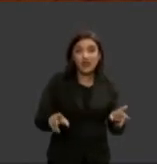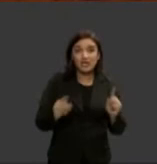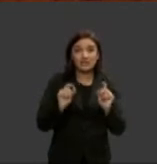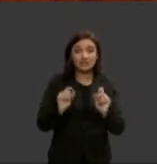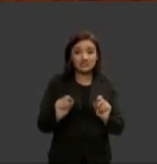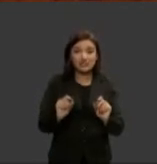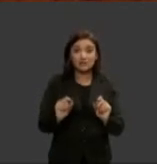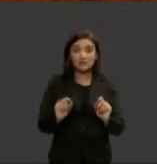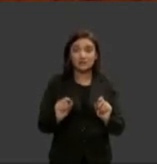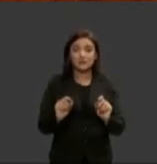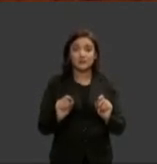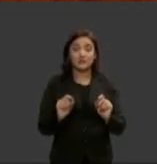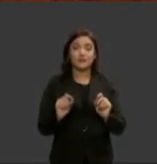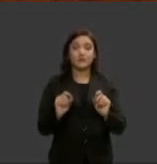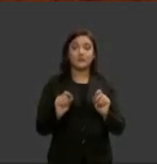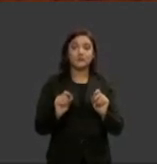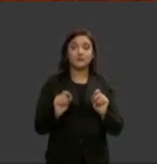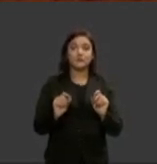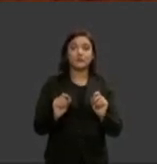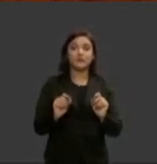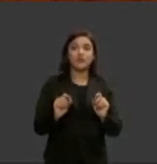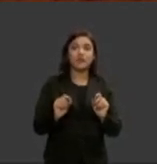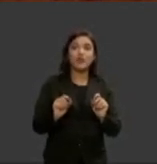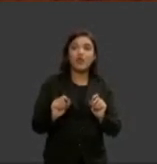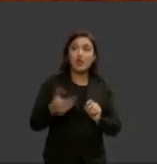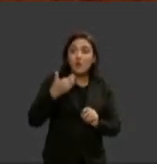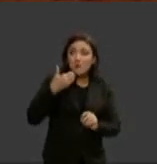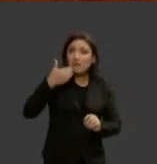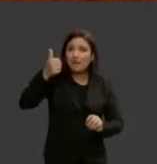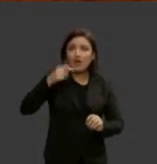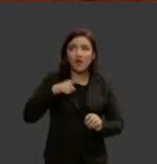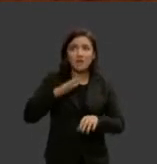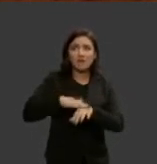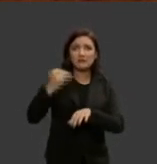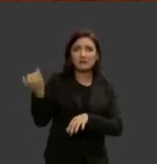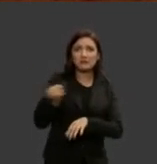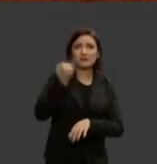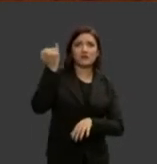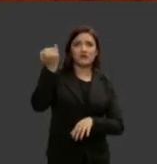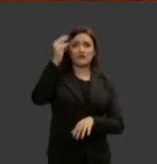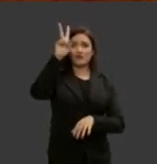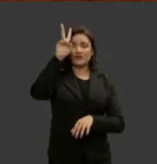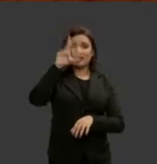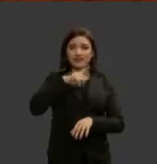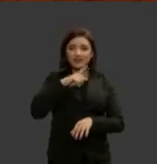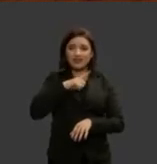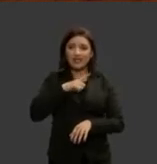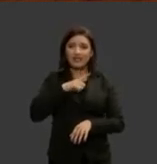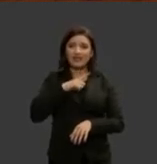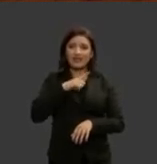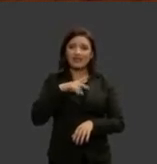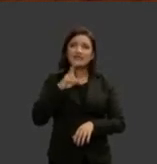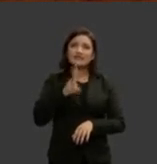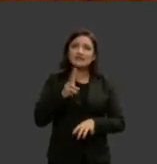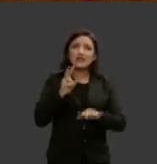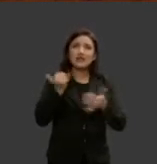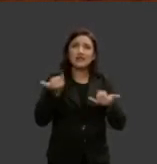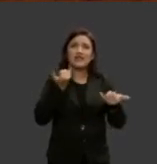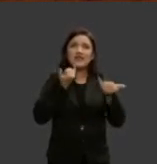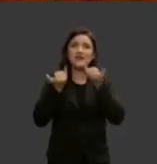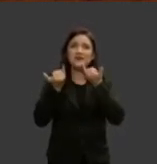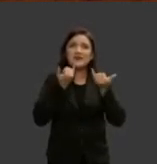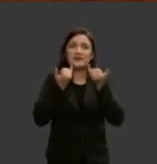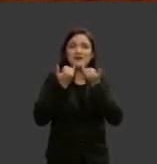mais é um dos nossos mais caros patrimônios é fonte inesgotável de riqueza cultural